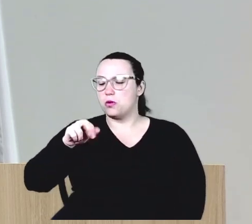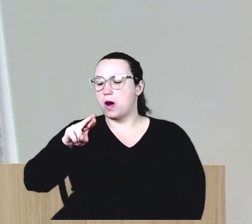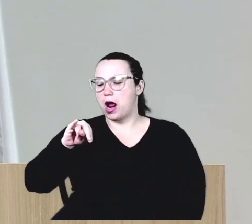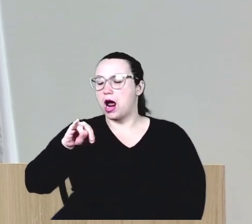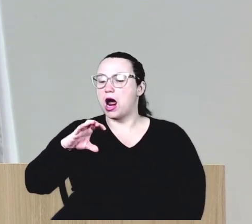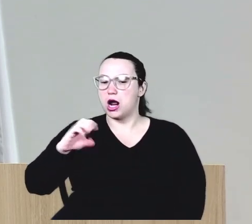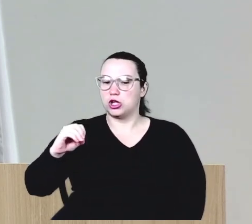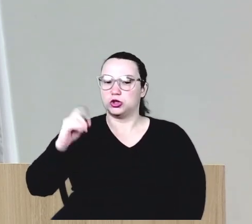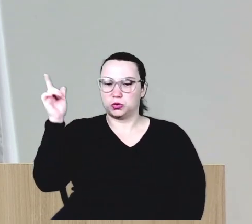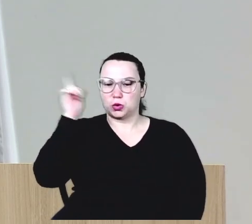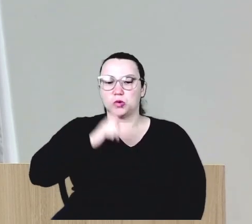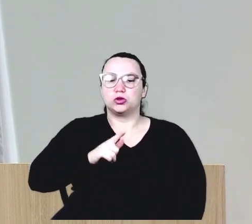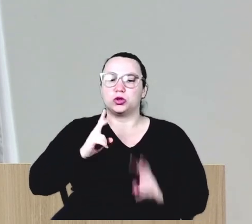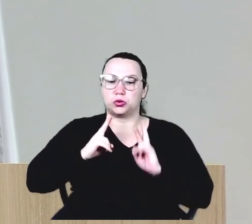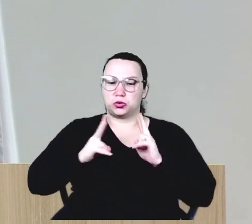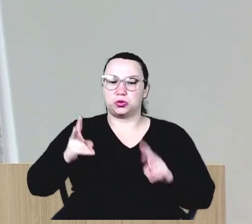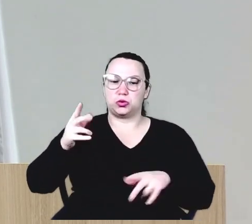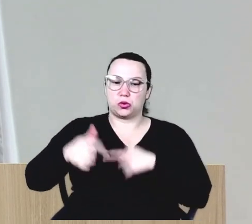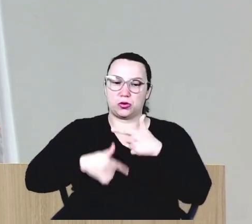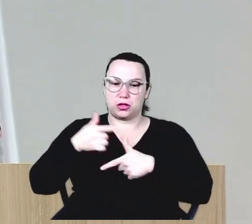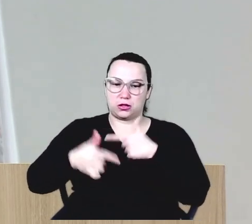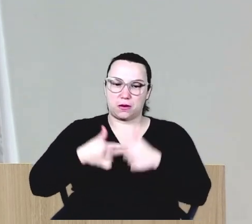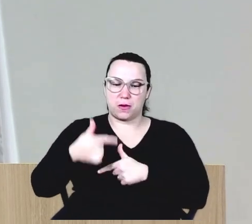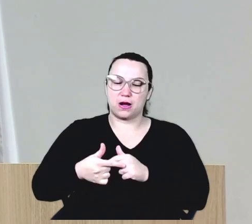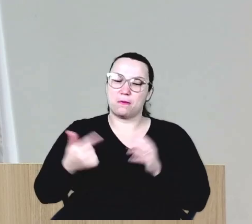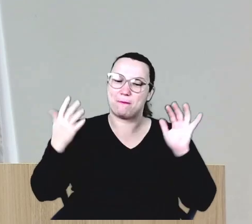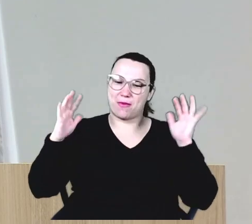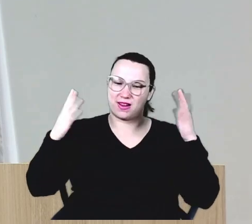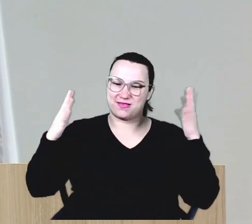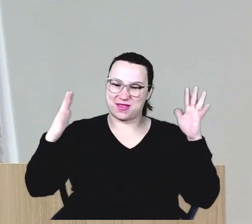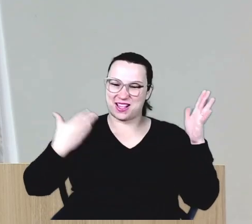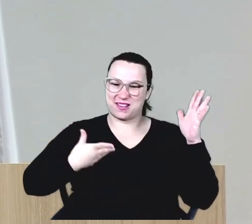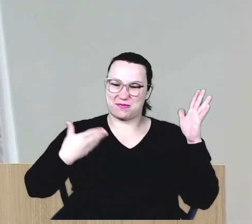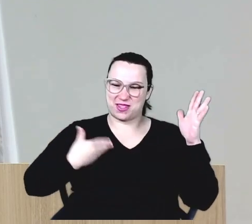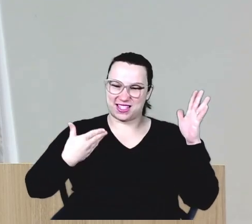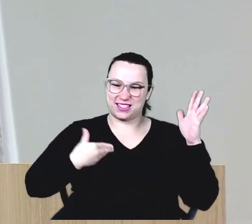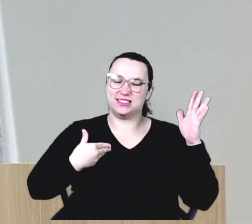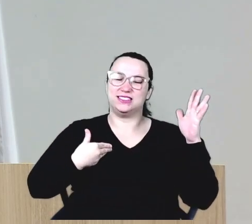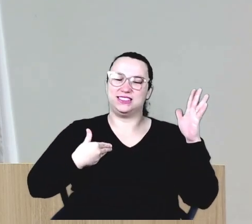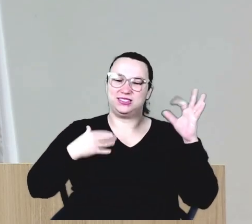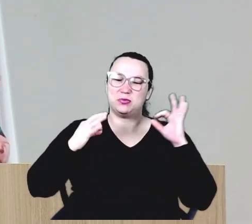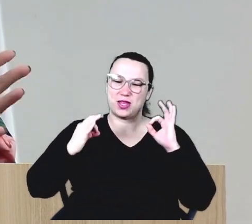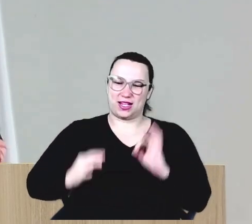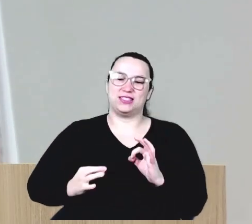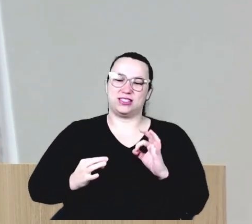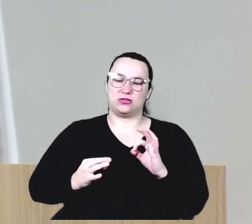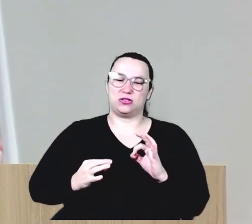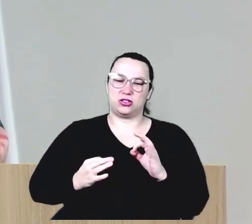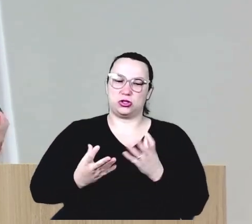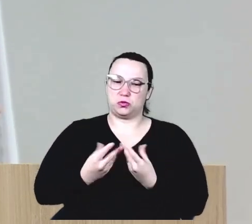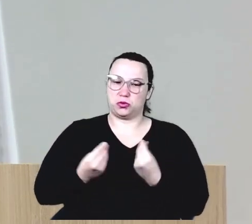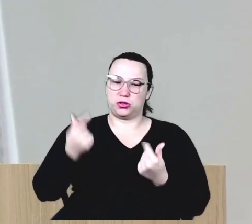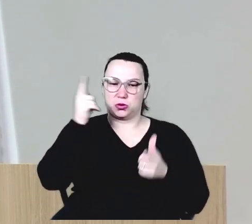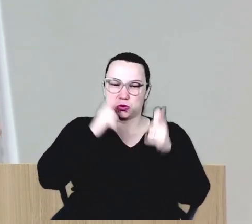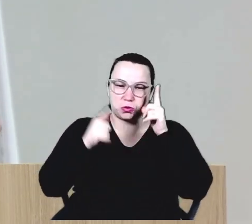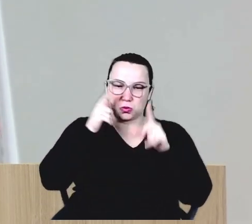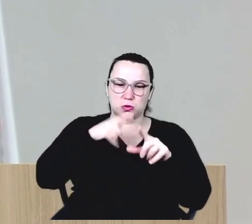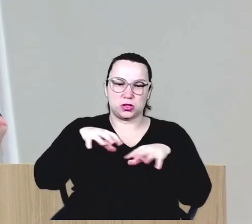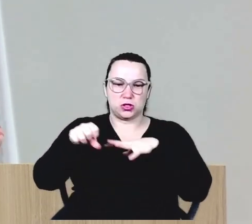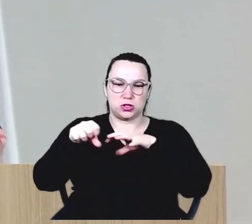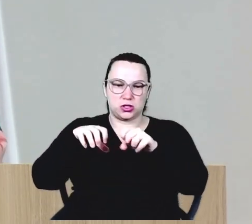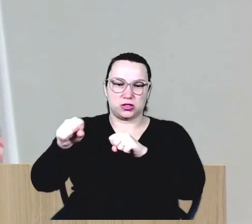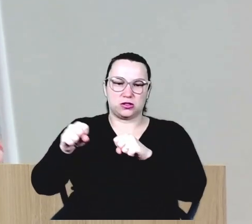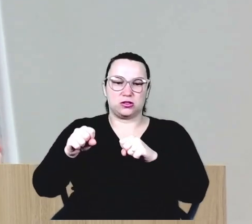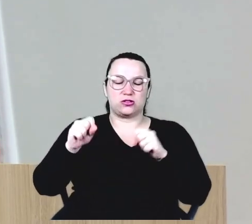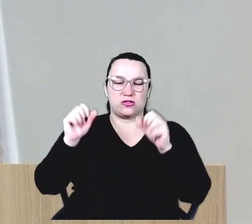vai dar continuidade no seu trabalho e parabéns, tá, amiga? Você, realmente merecedora de muitas conquistas ainda, fico feliz que o